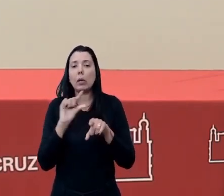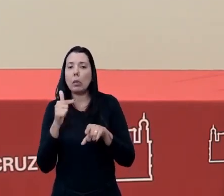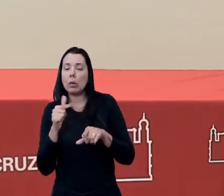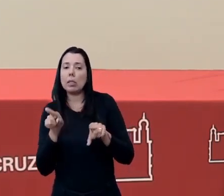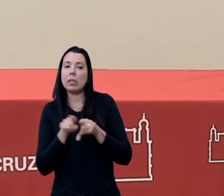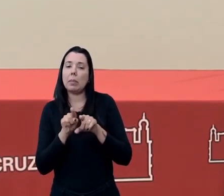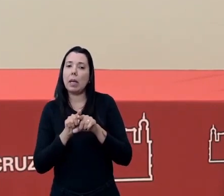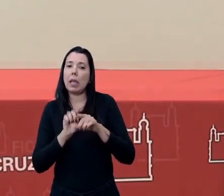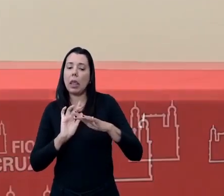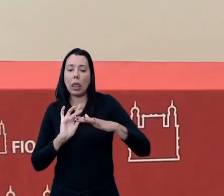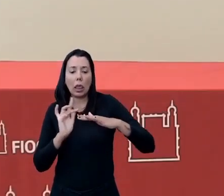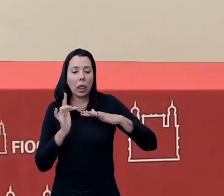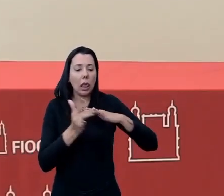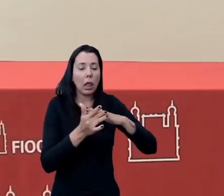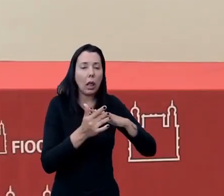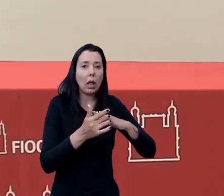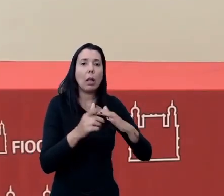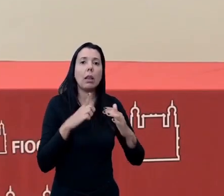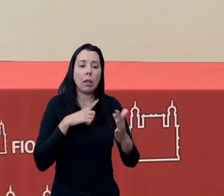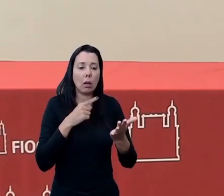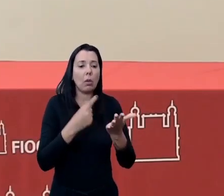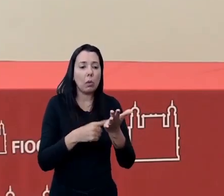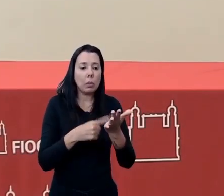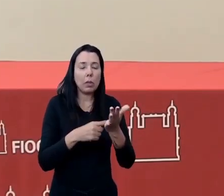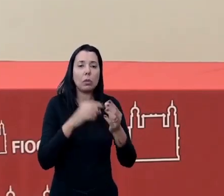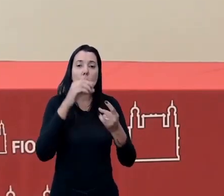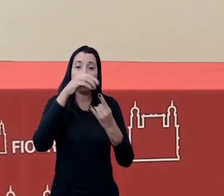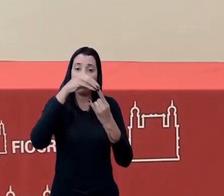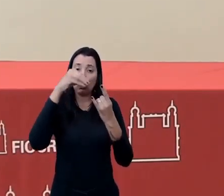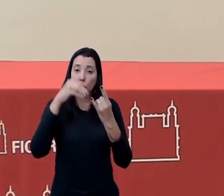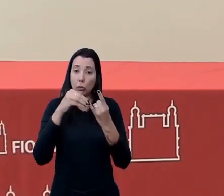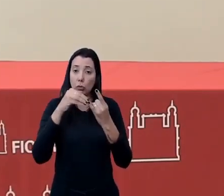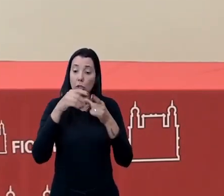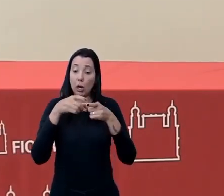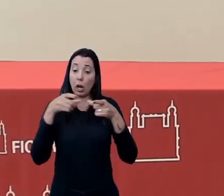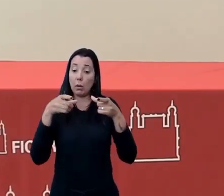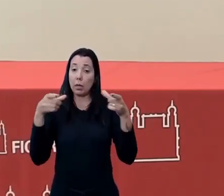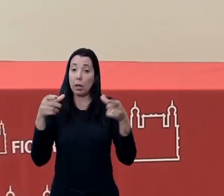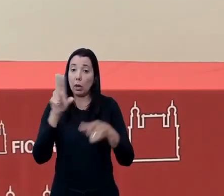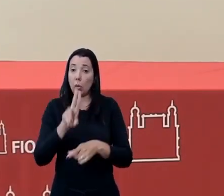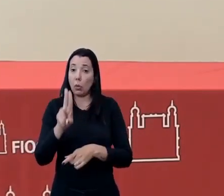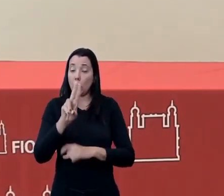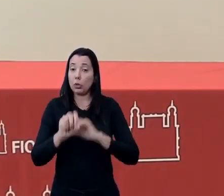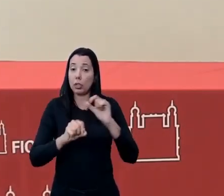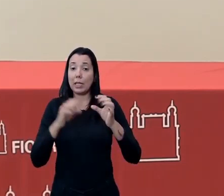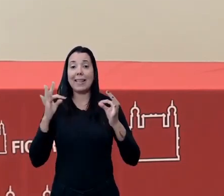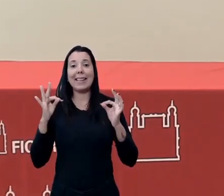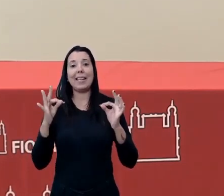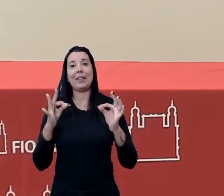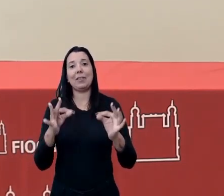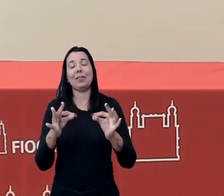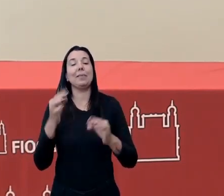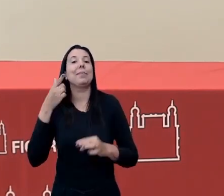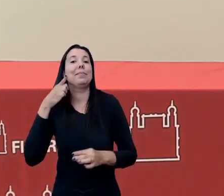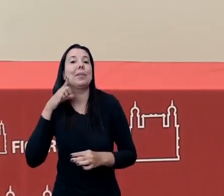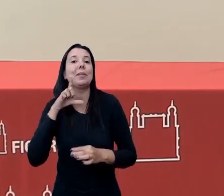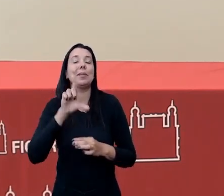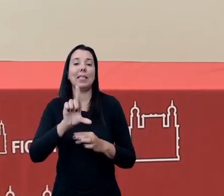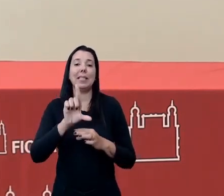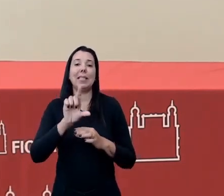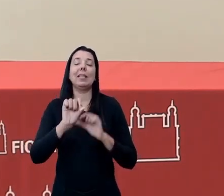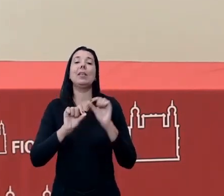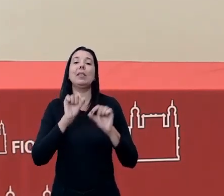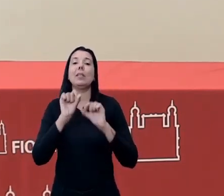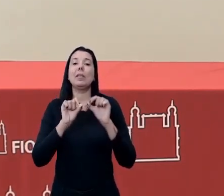ferramentas, esse tem sido um compromisso da Fiocruz de ampliar o uso de ferramentas para garantir que essas